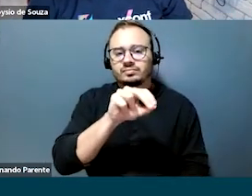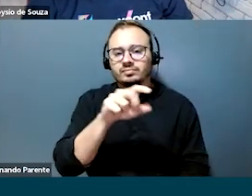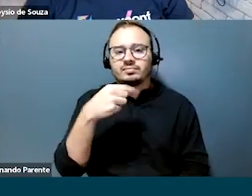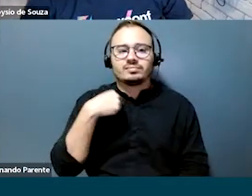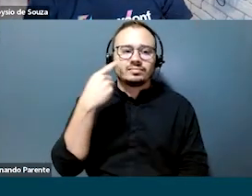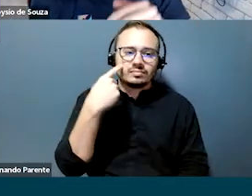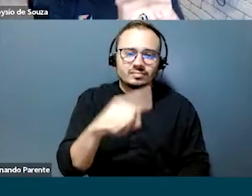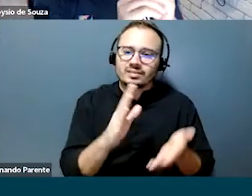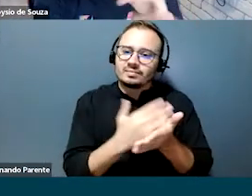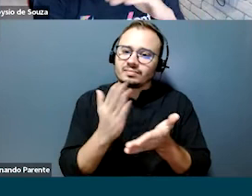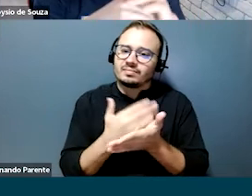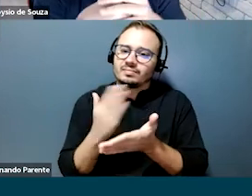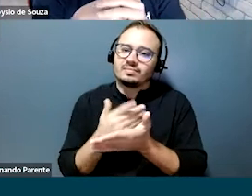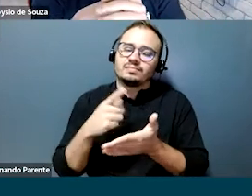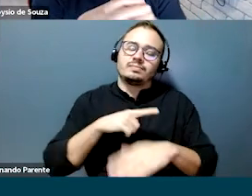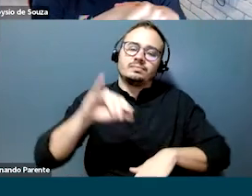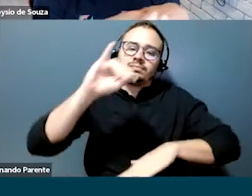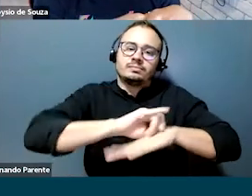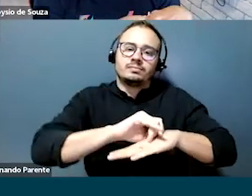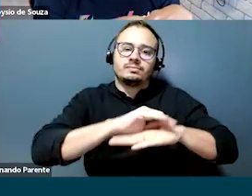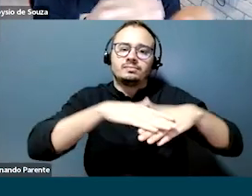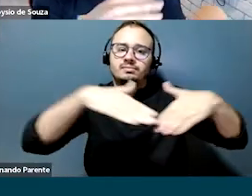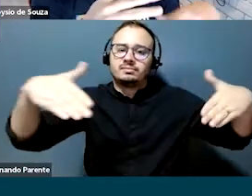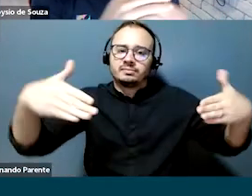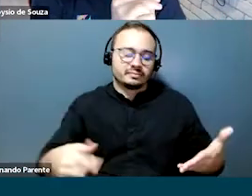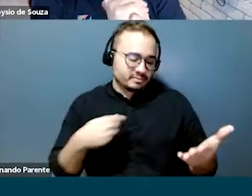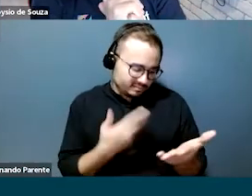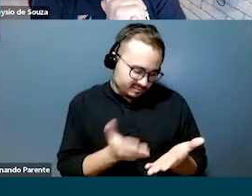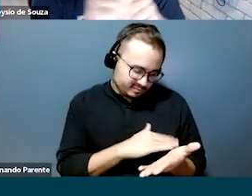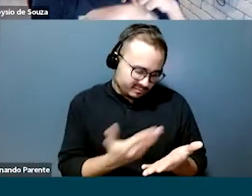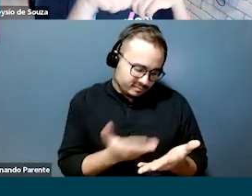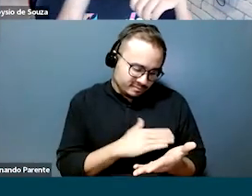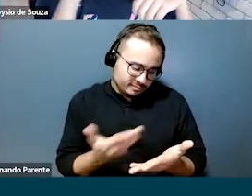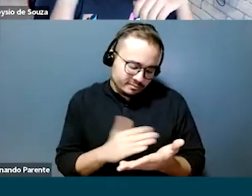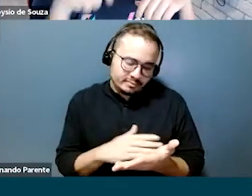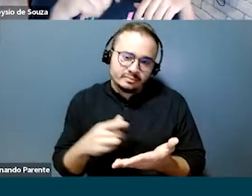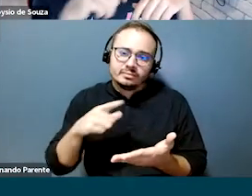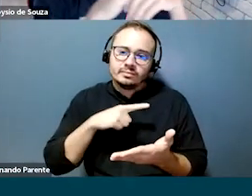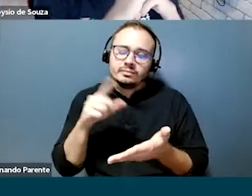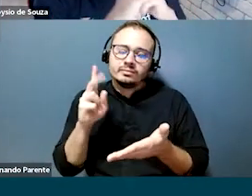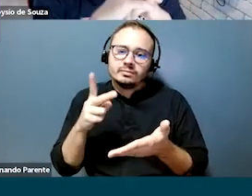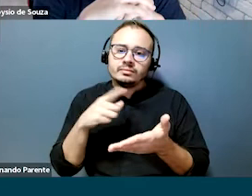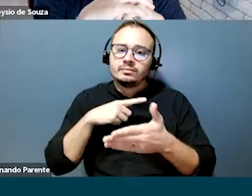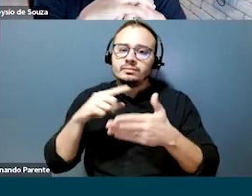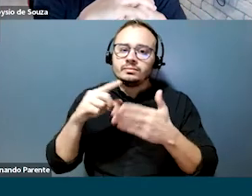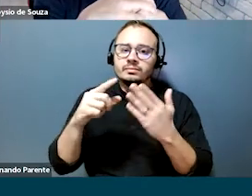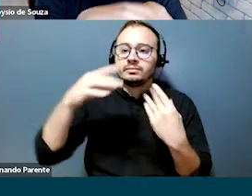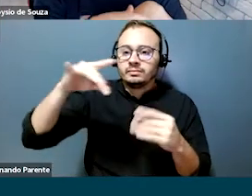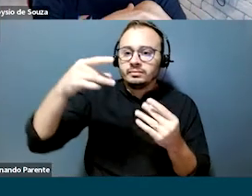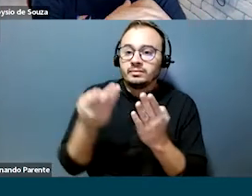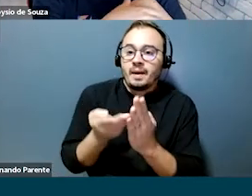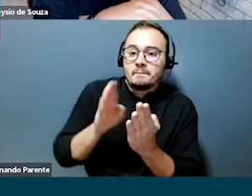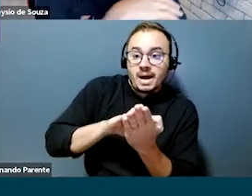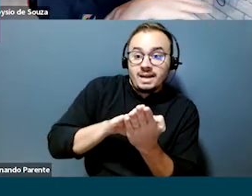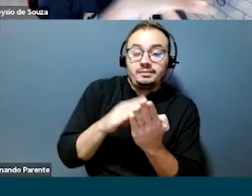essa revista numa mesa de canto ou no sofá e aí folhear ela, ver lá as marcações dos pedidos e